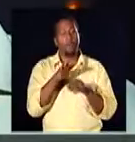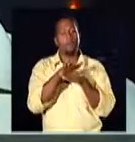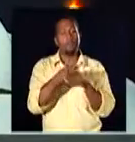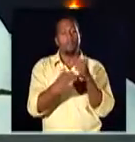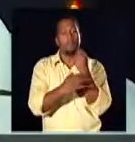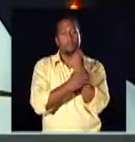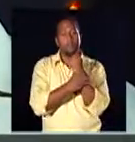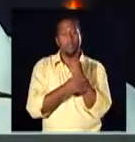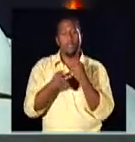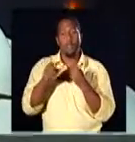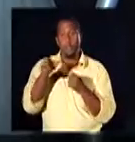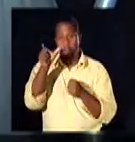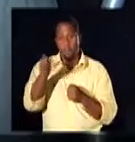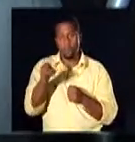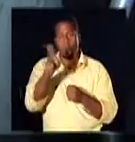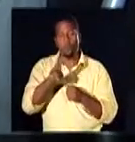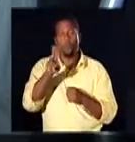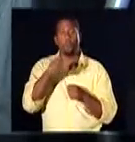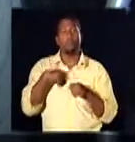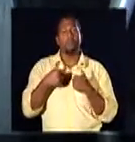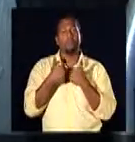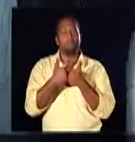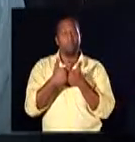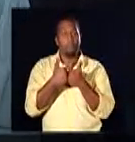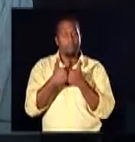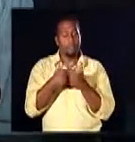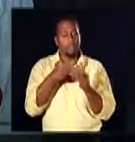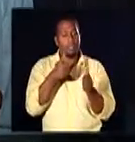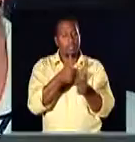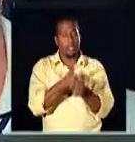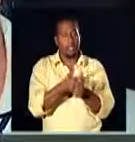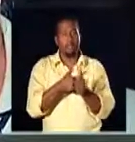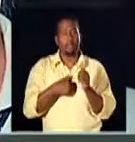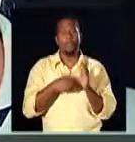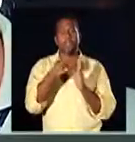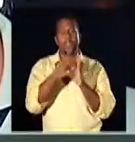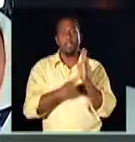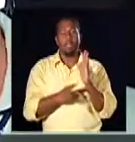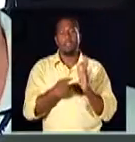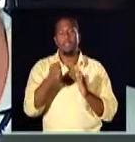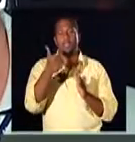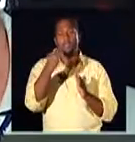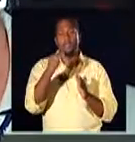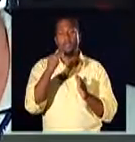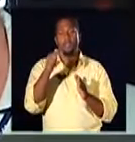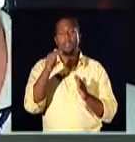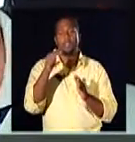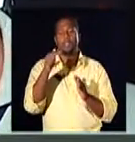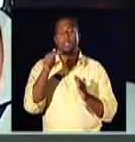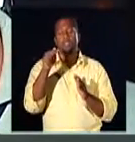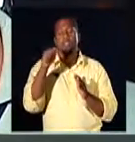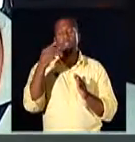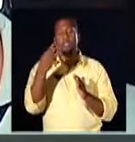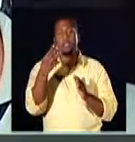fiscalização nos ônibus é para dar segurança ao usuário do transporte coletivo. Está dando cumprimento ao Decreto 17